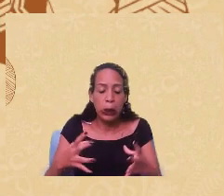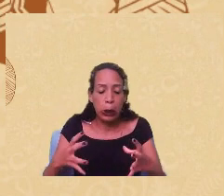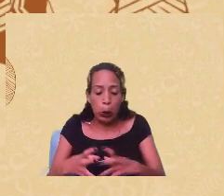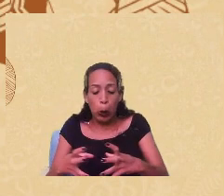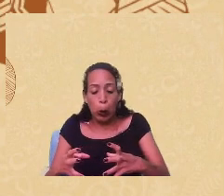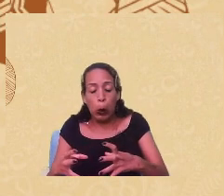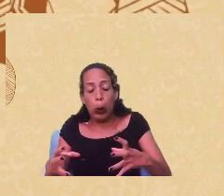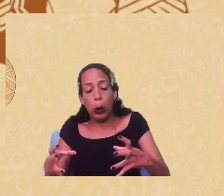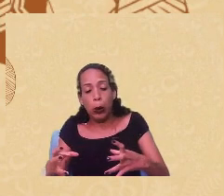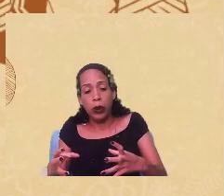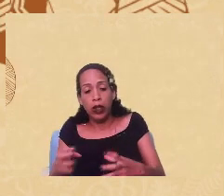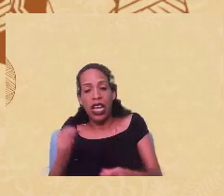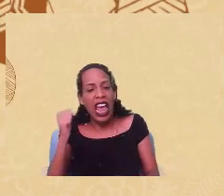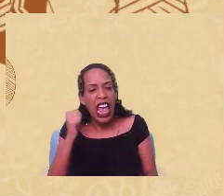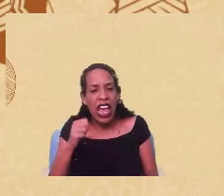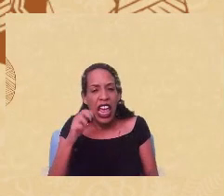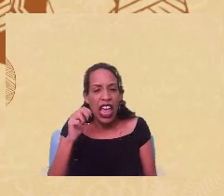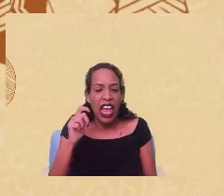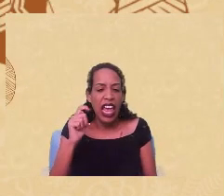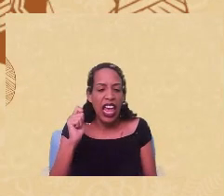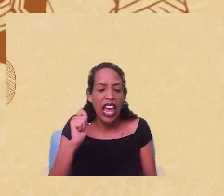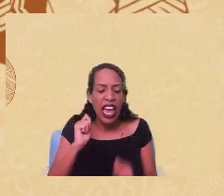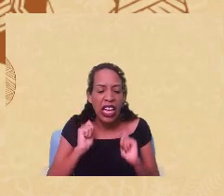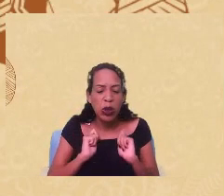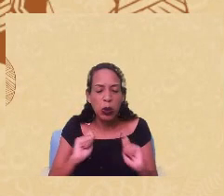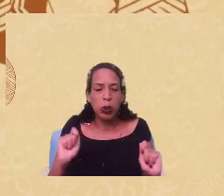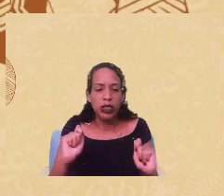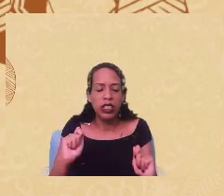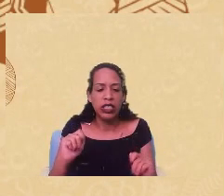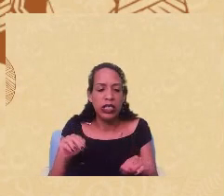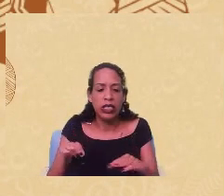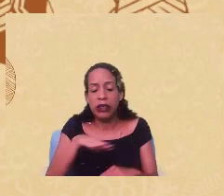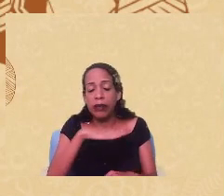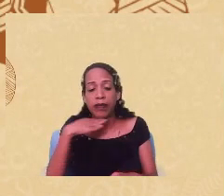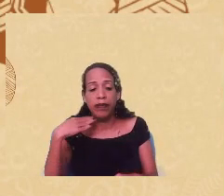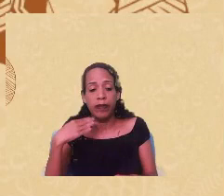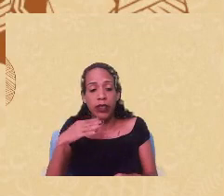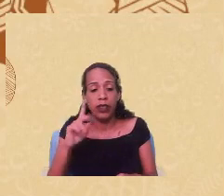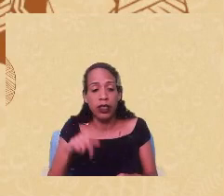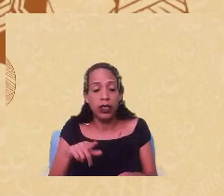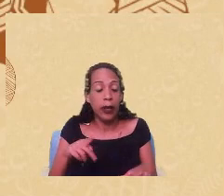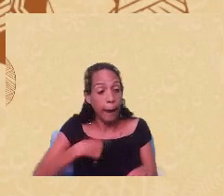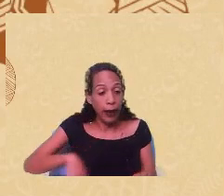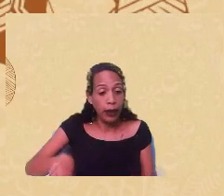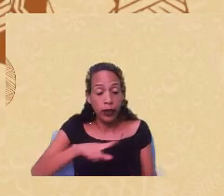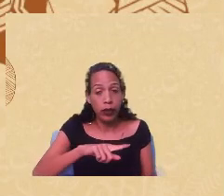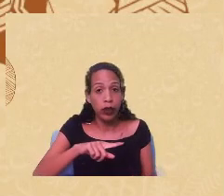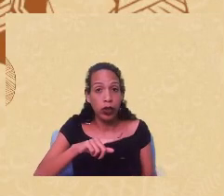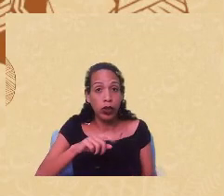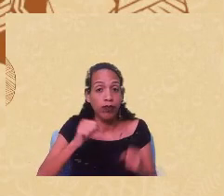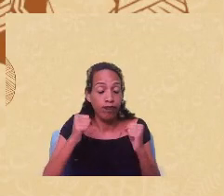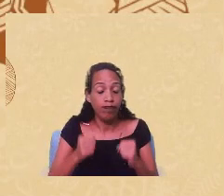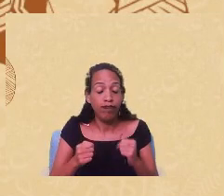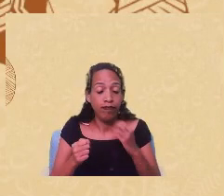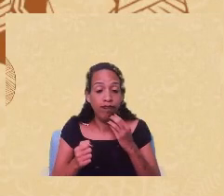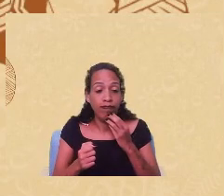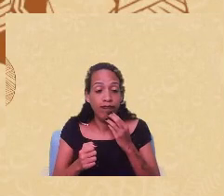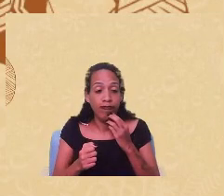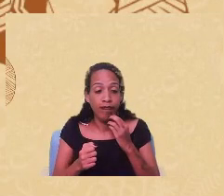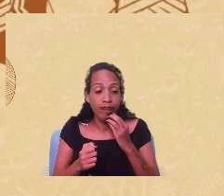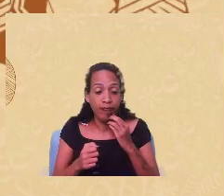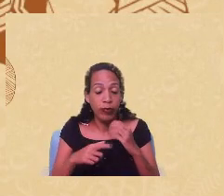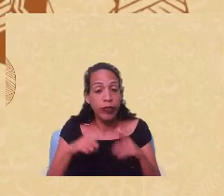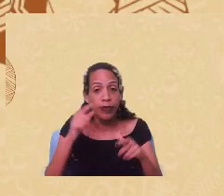egoísta no limite e assim então e pra gente poder fazer com que